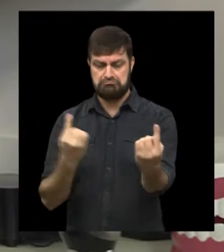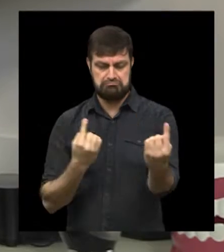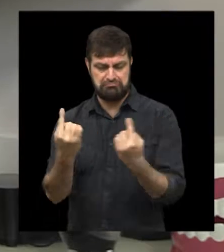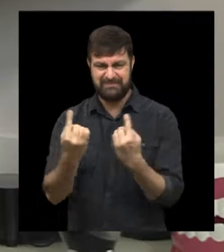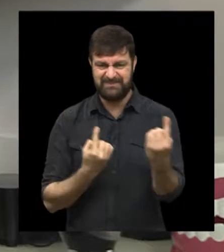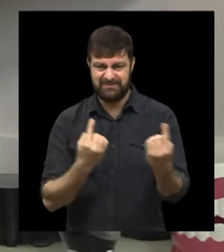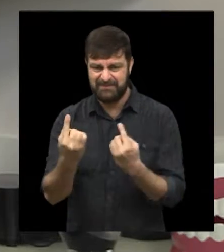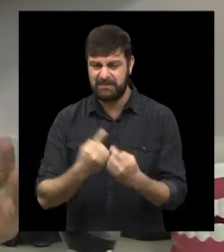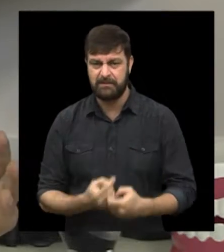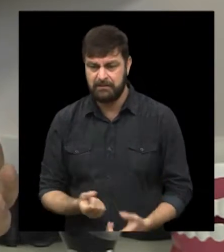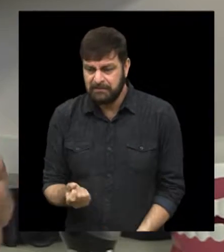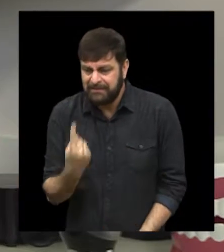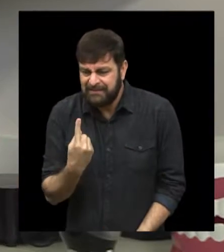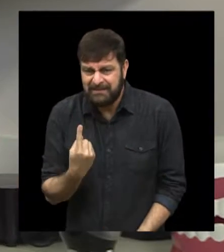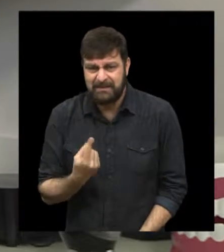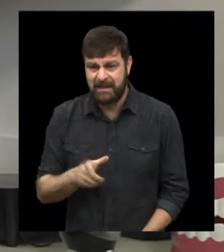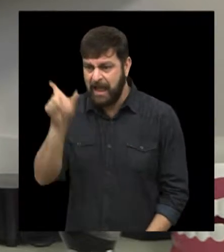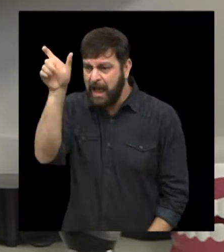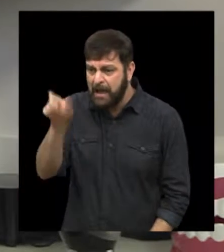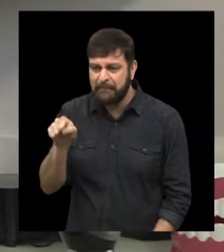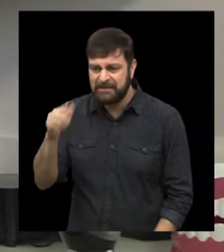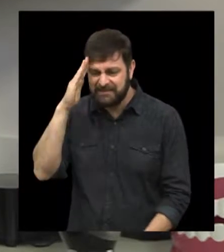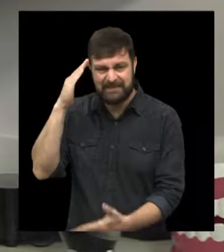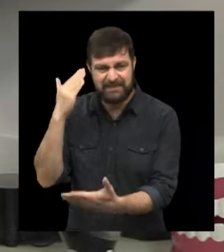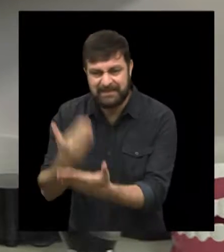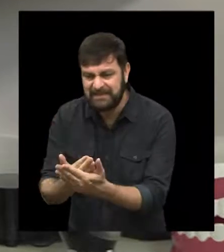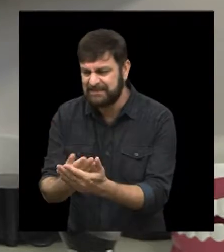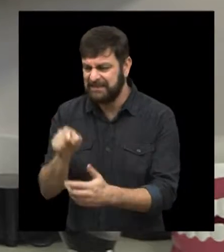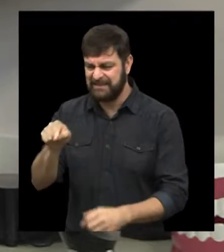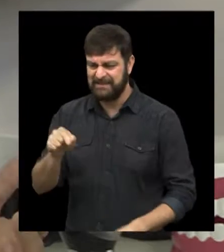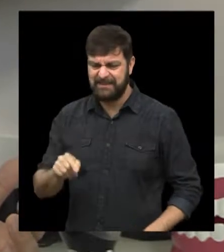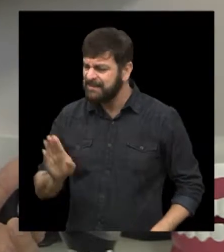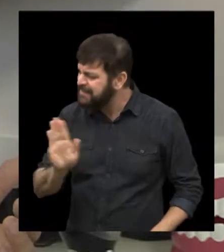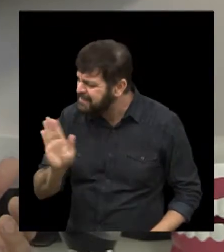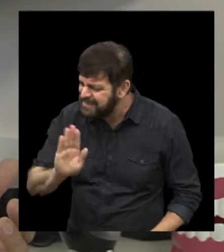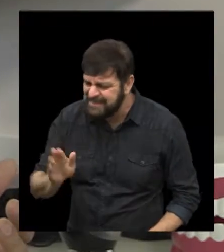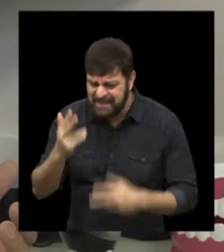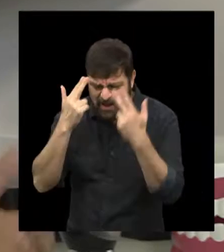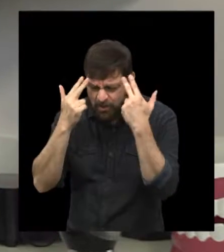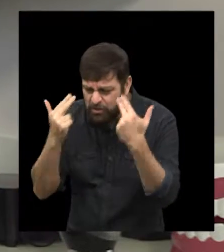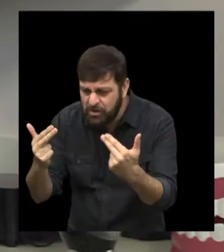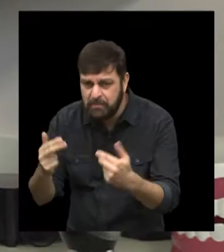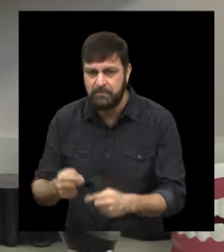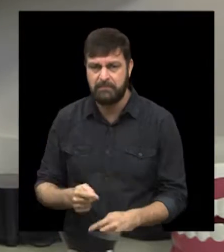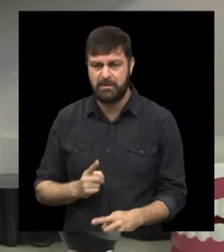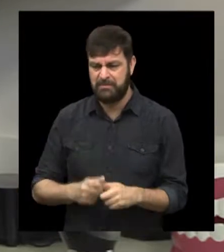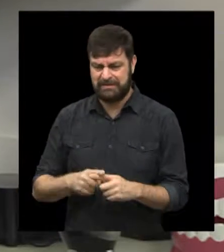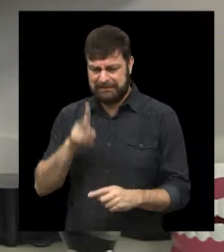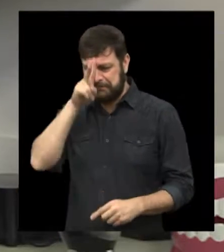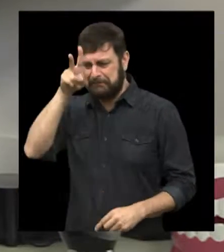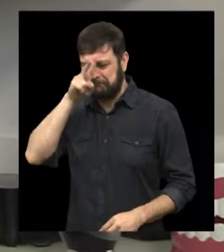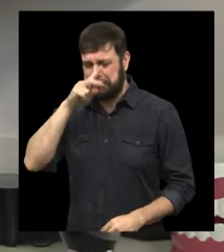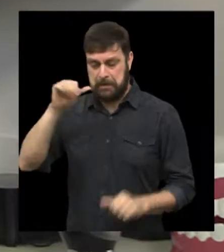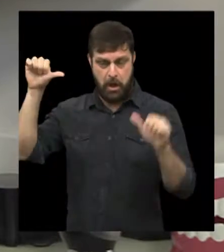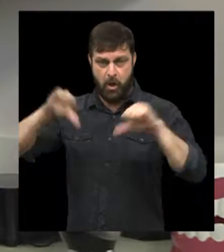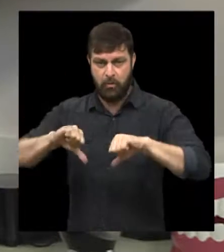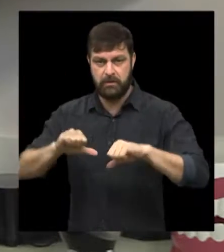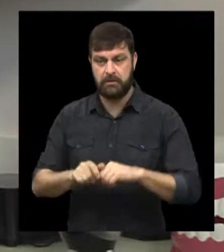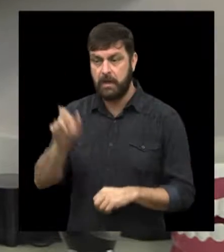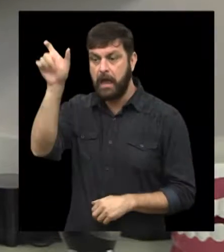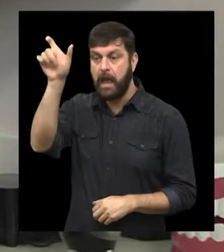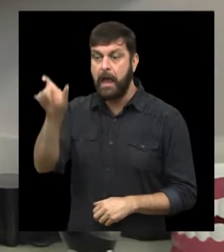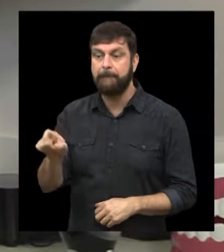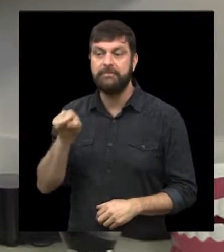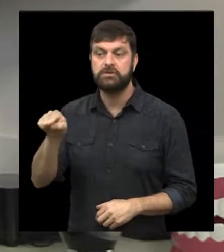hábito é incrível, né? É menor do que a demanda de pacientes que acreditam que tem mau hábito, mas esse mau hábito não é tão forte. Na verdade,